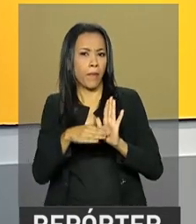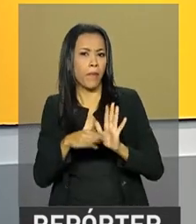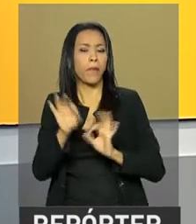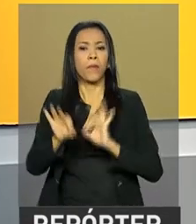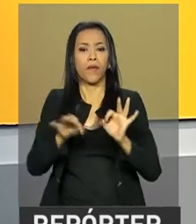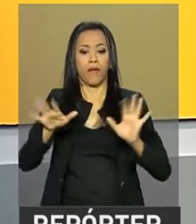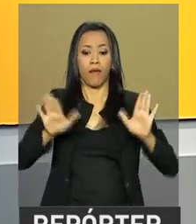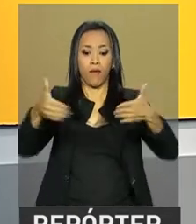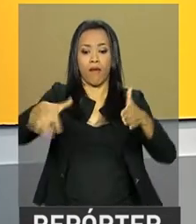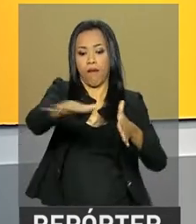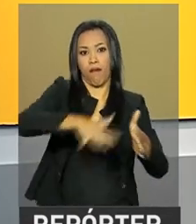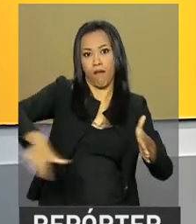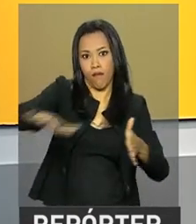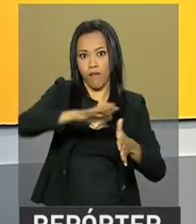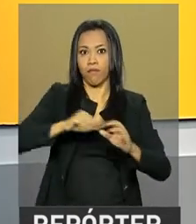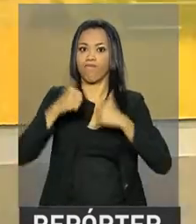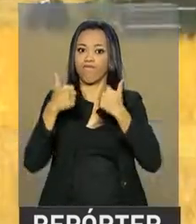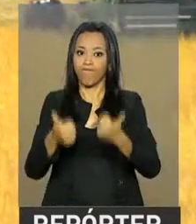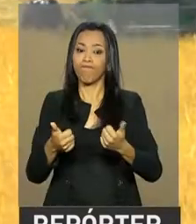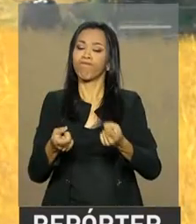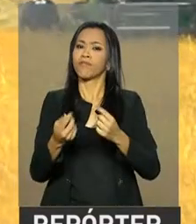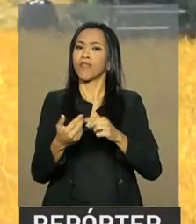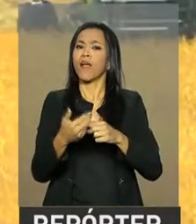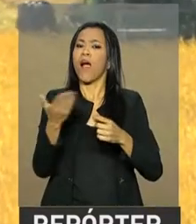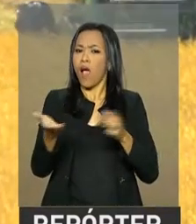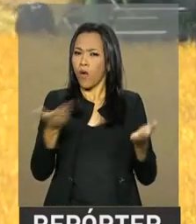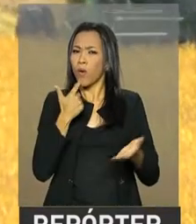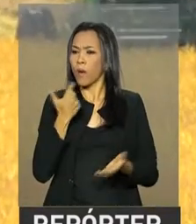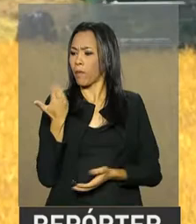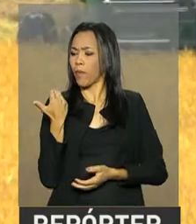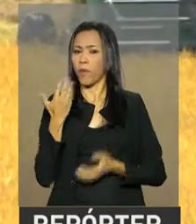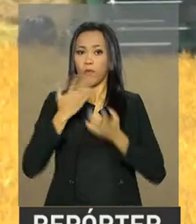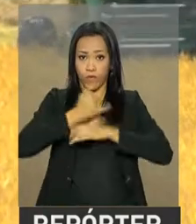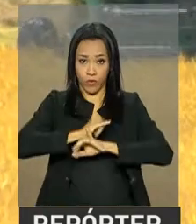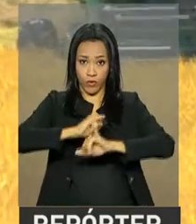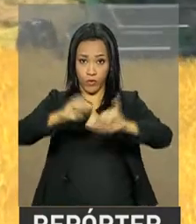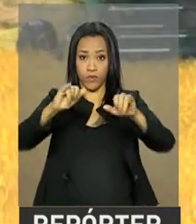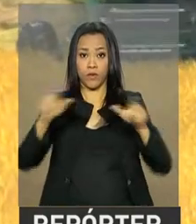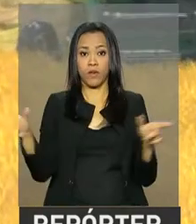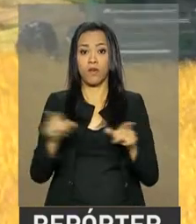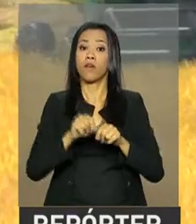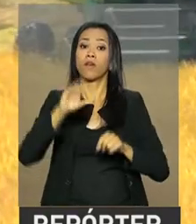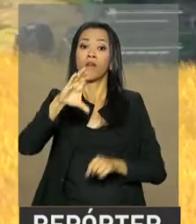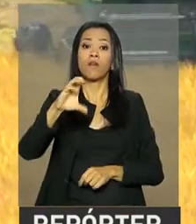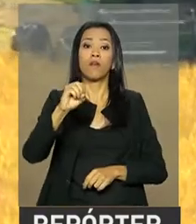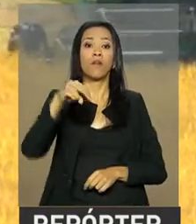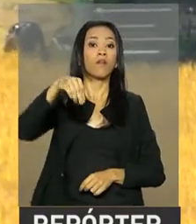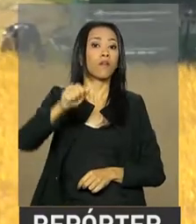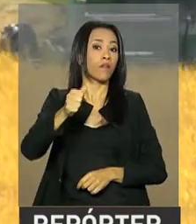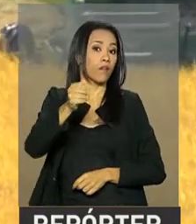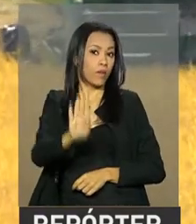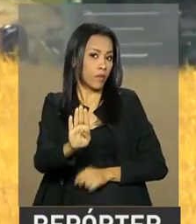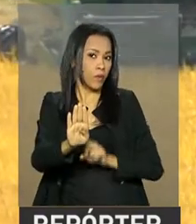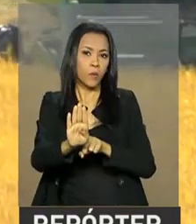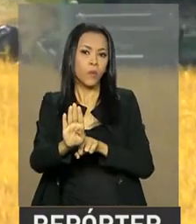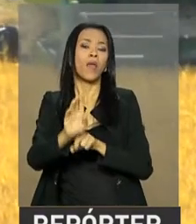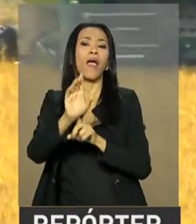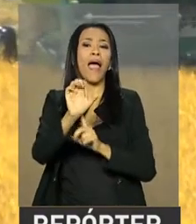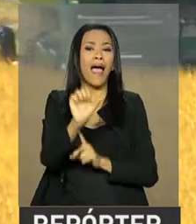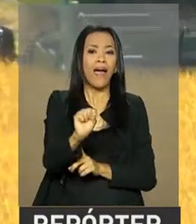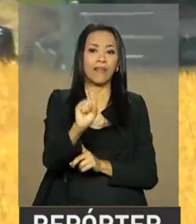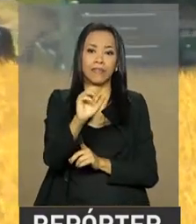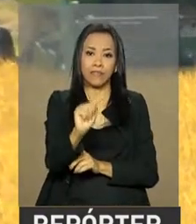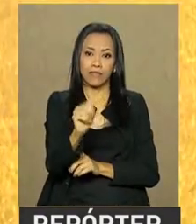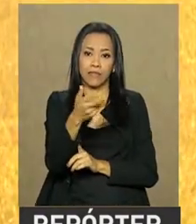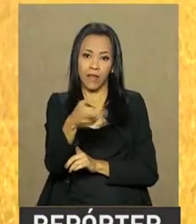o setor. Segundo dados divulgados agora há pouco pela Companhia Nacional de Abastecimento, a Conab, a safra de